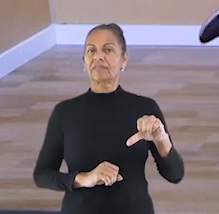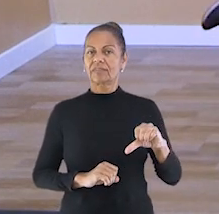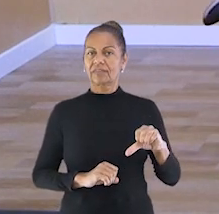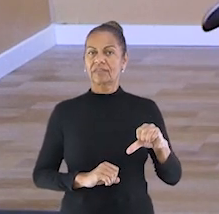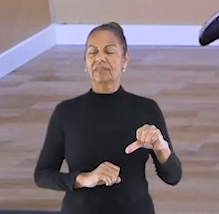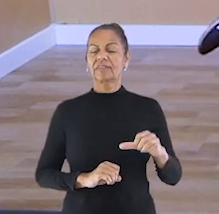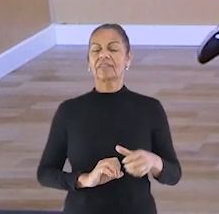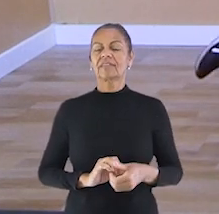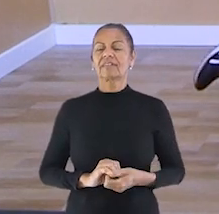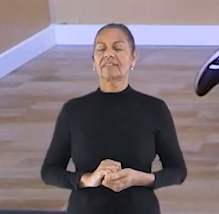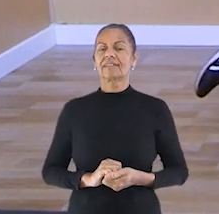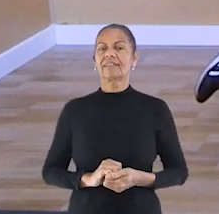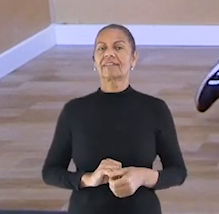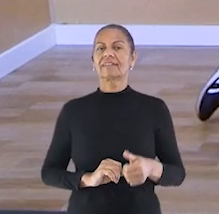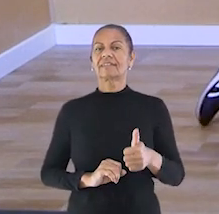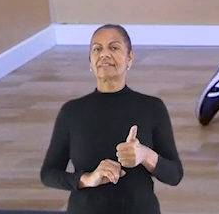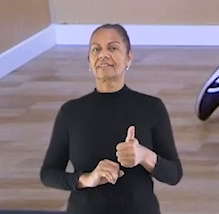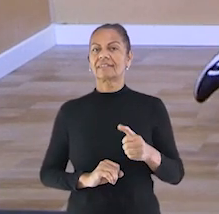nove,